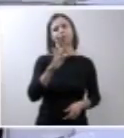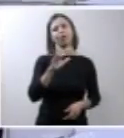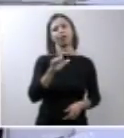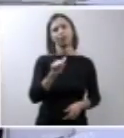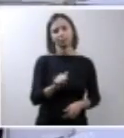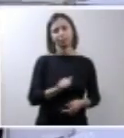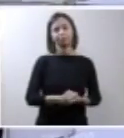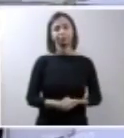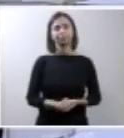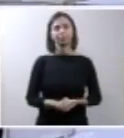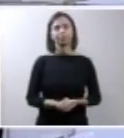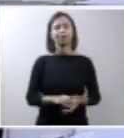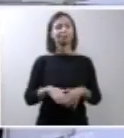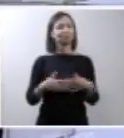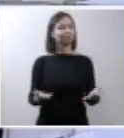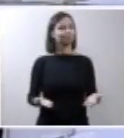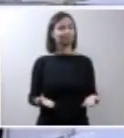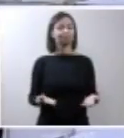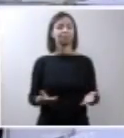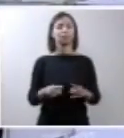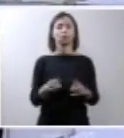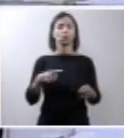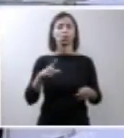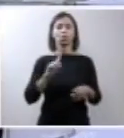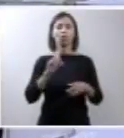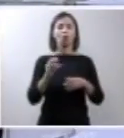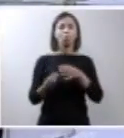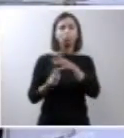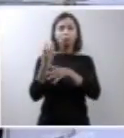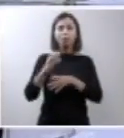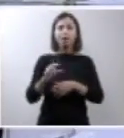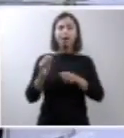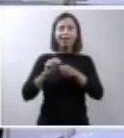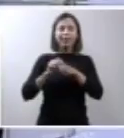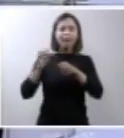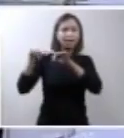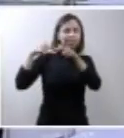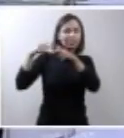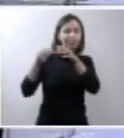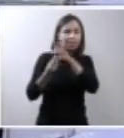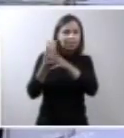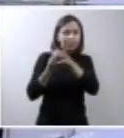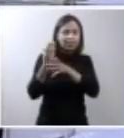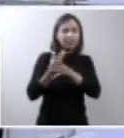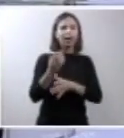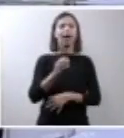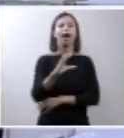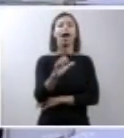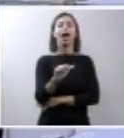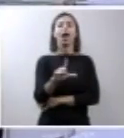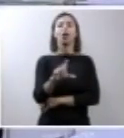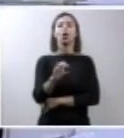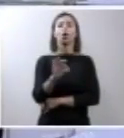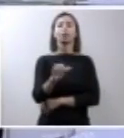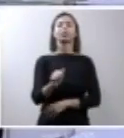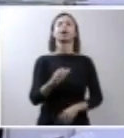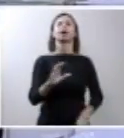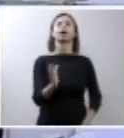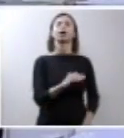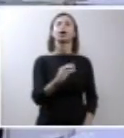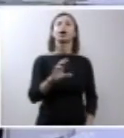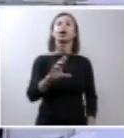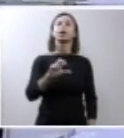Pela não formação da calota craniana, essa massa neural rudimentar, ela fica